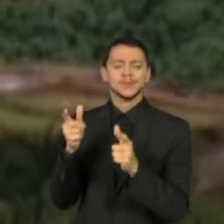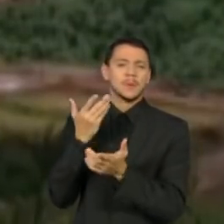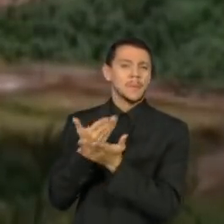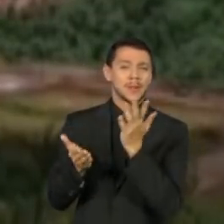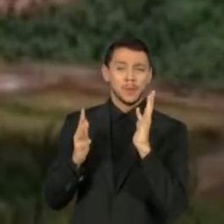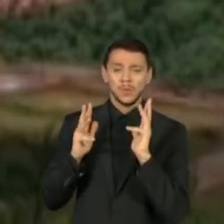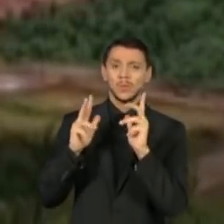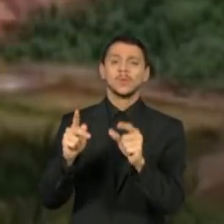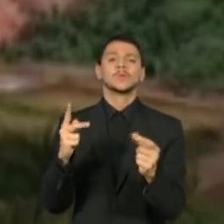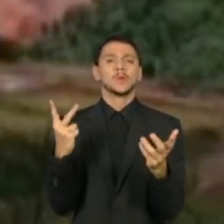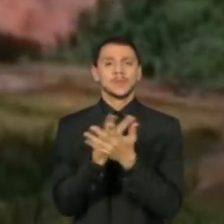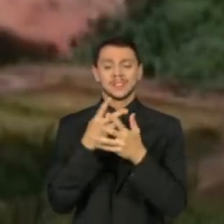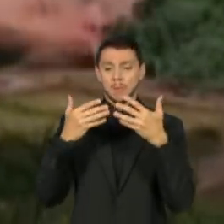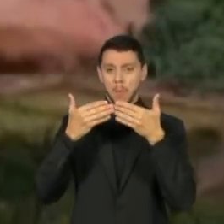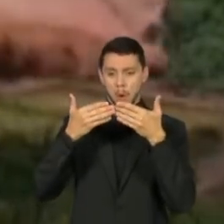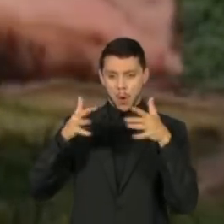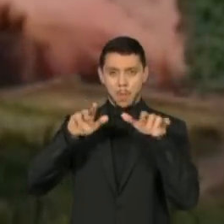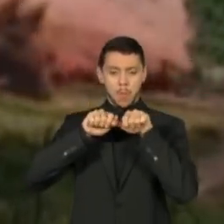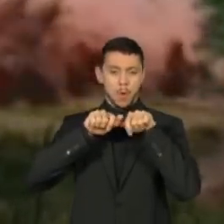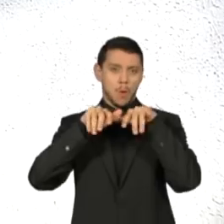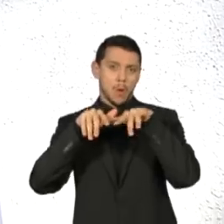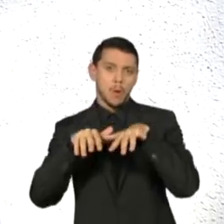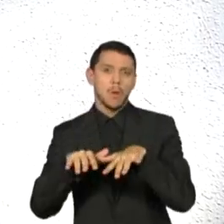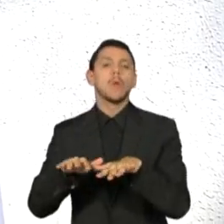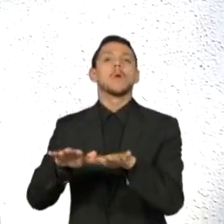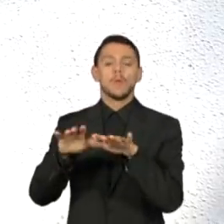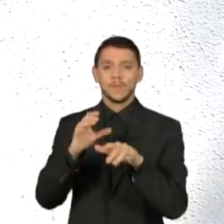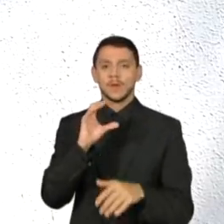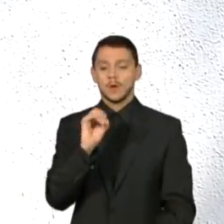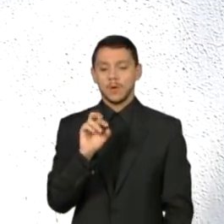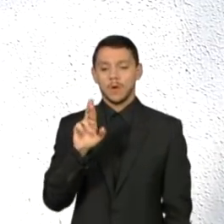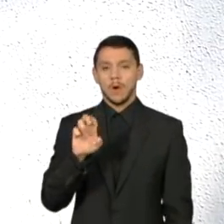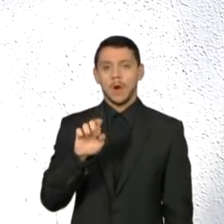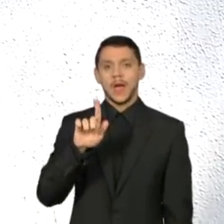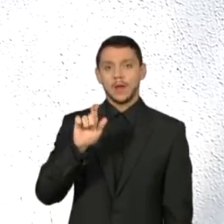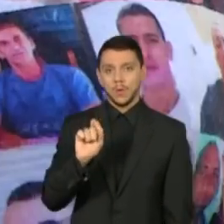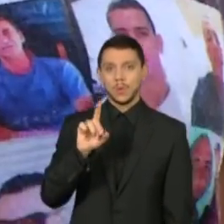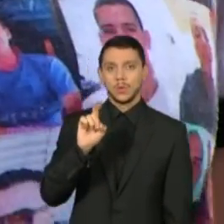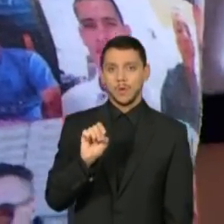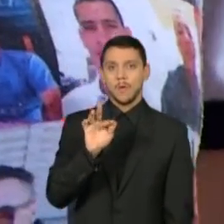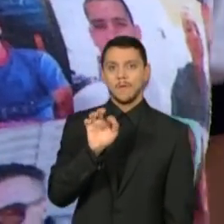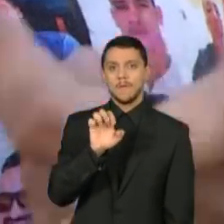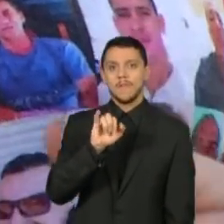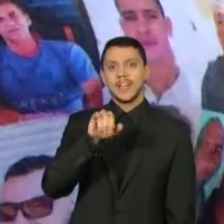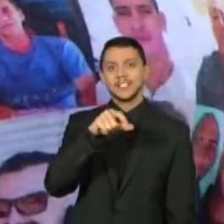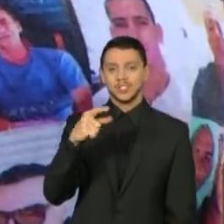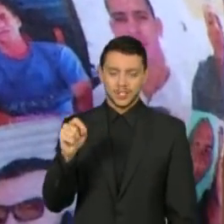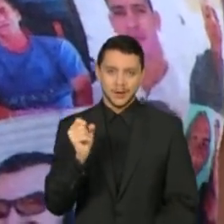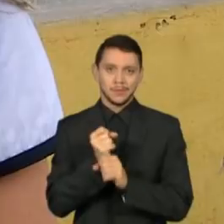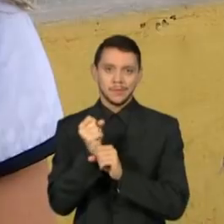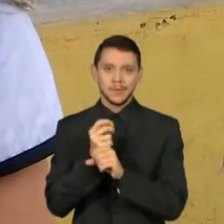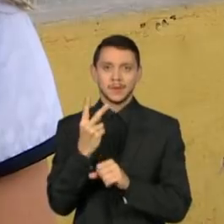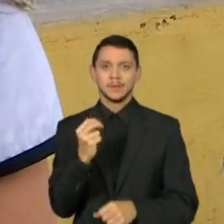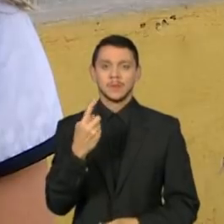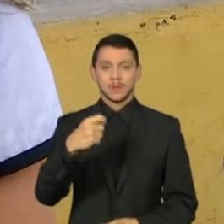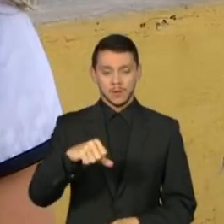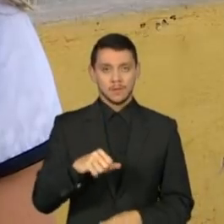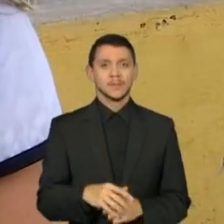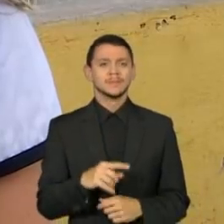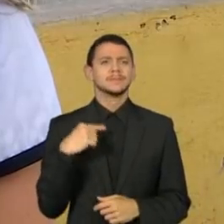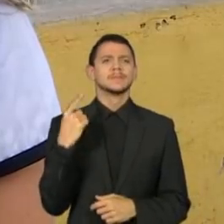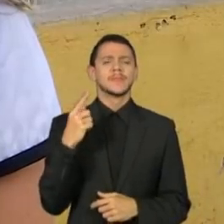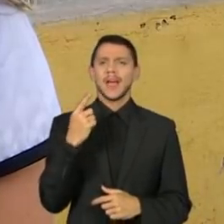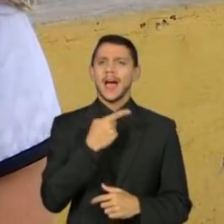Feijão, em 25 de janeiro de 2019. A Alexandra é uma delas. Desde que a gente teve a notícia do rompimento da